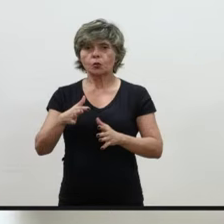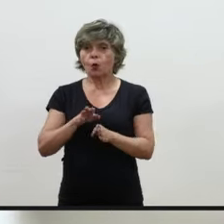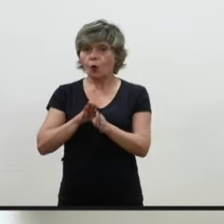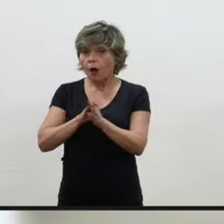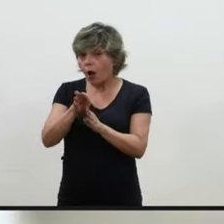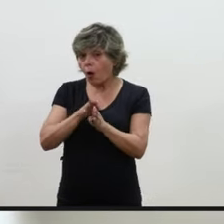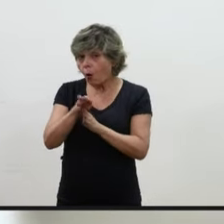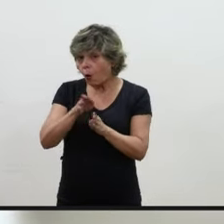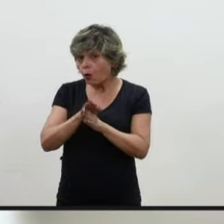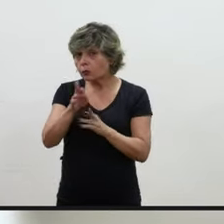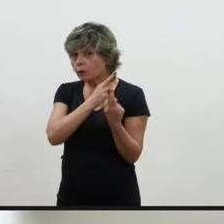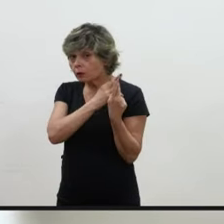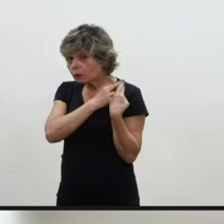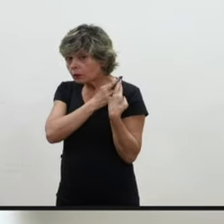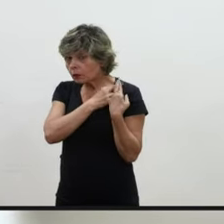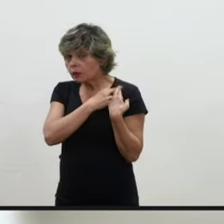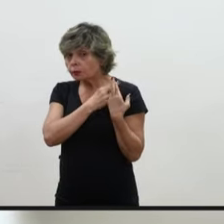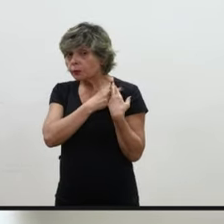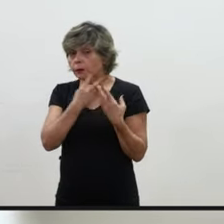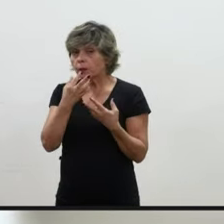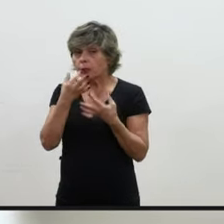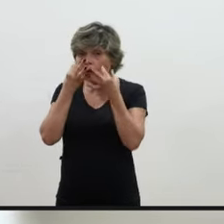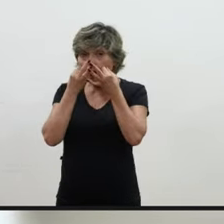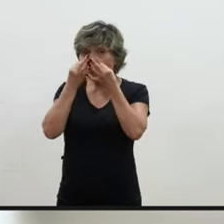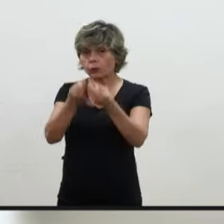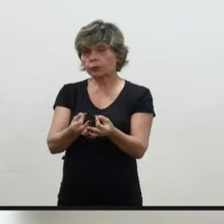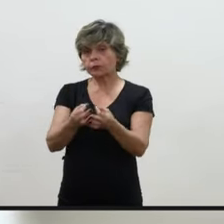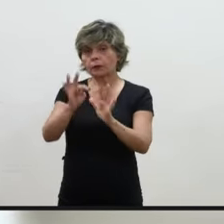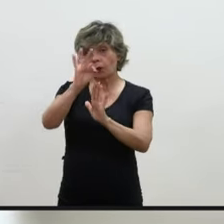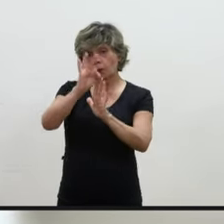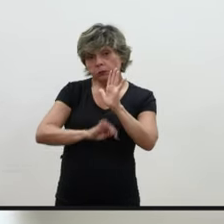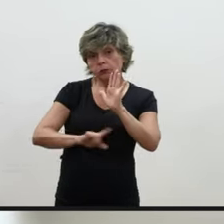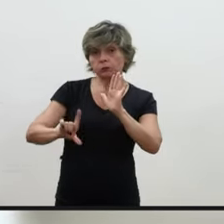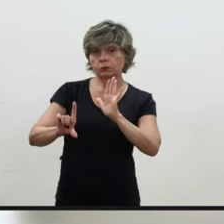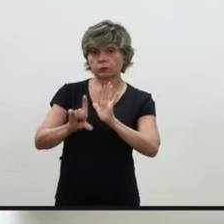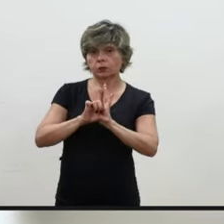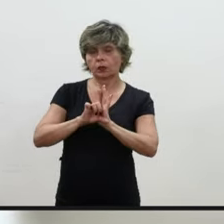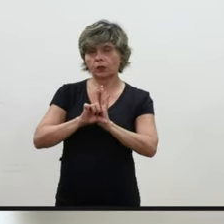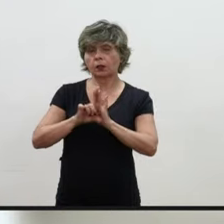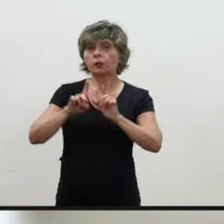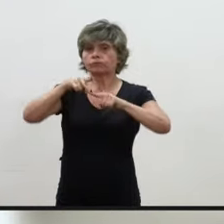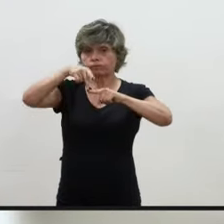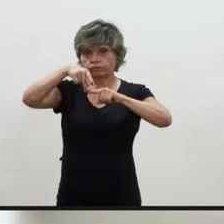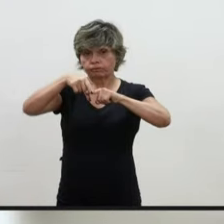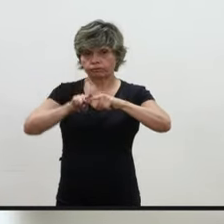responsabilidade para ver o que que eles podem corrigir